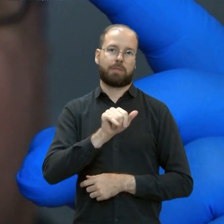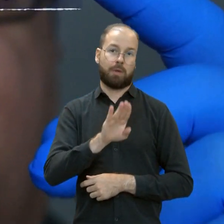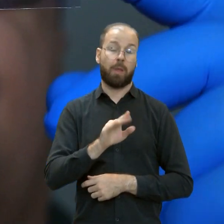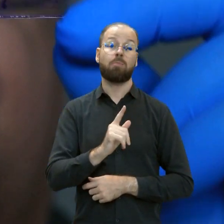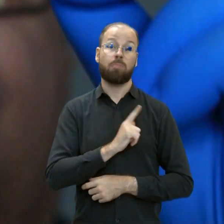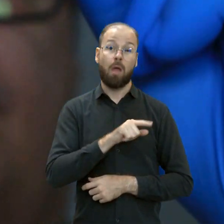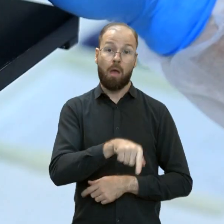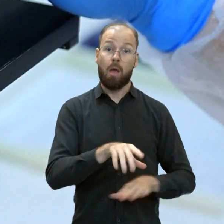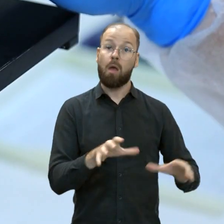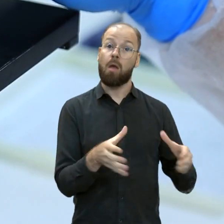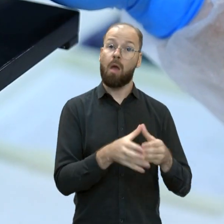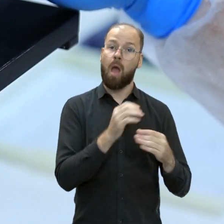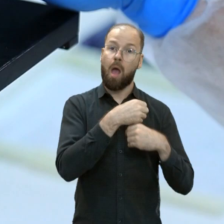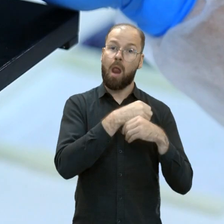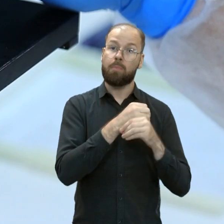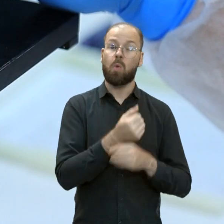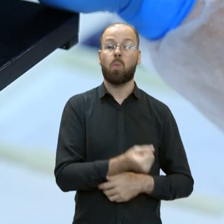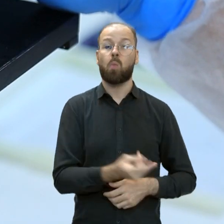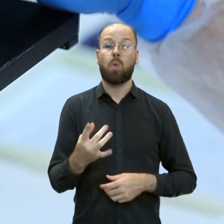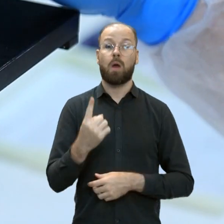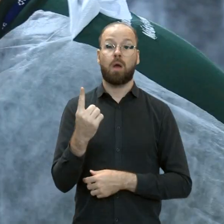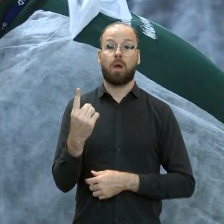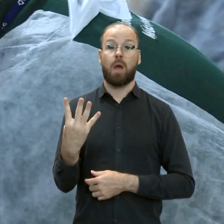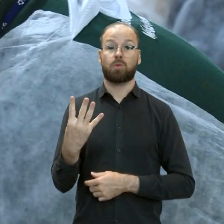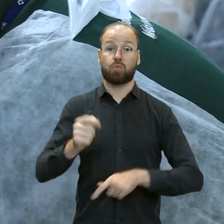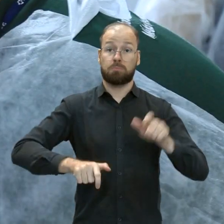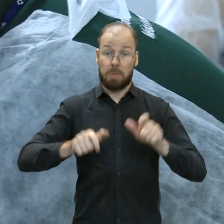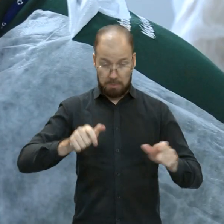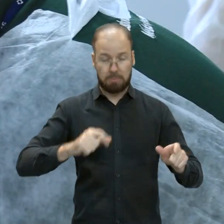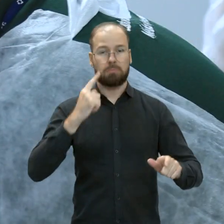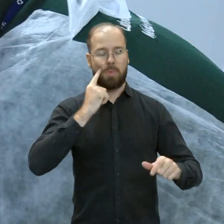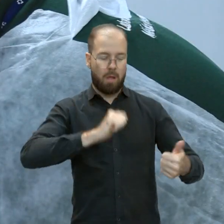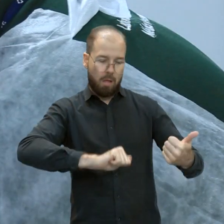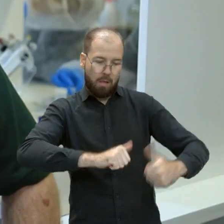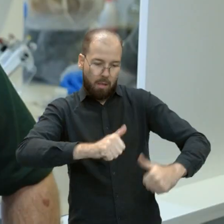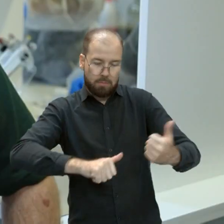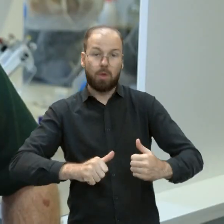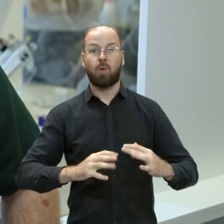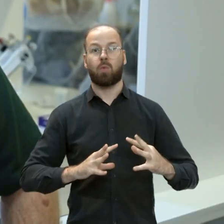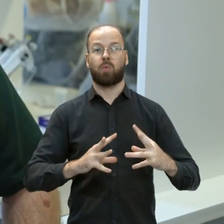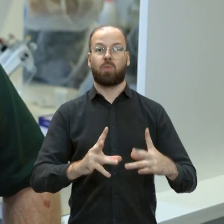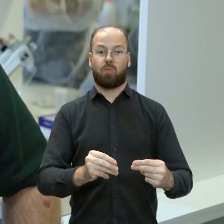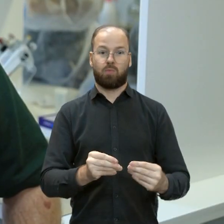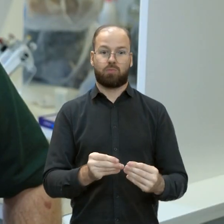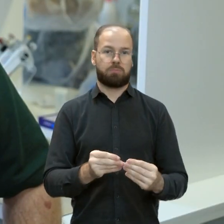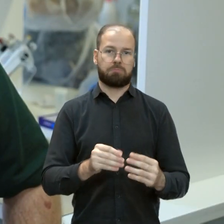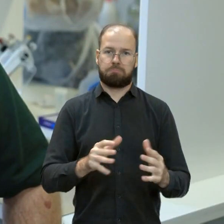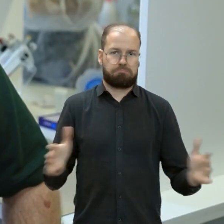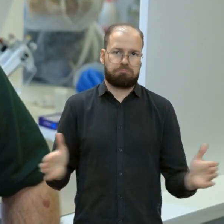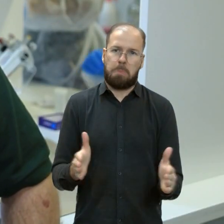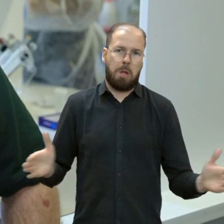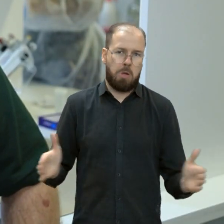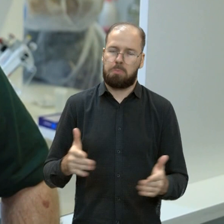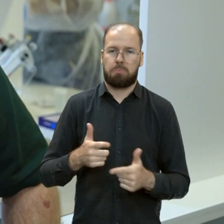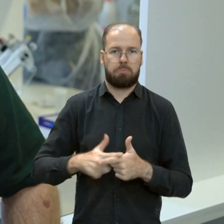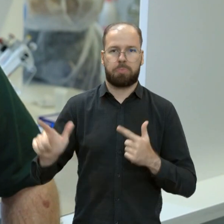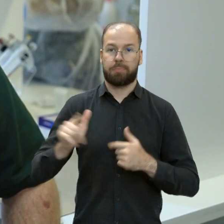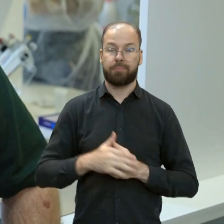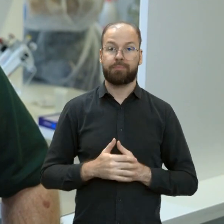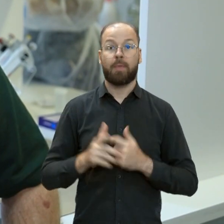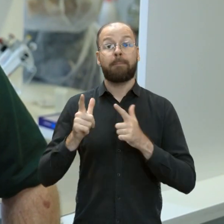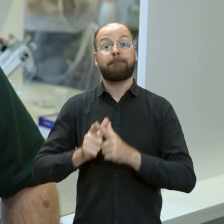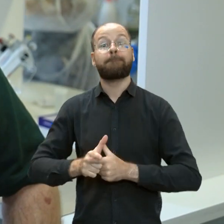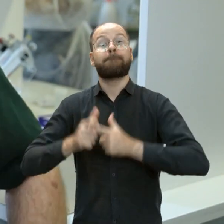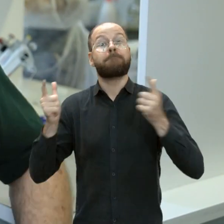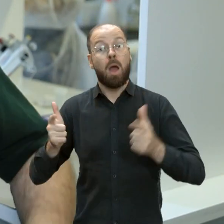capacitadas para analisar casos de animais de todos os tamanhos. A maioria dessas pessoas são alunos da graduação